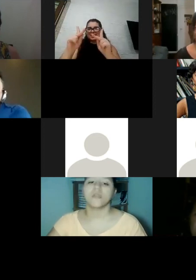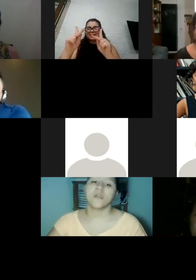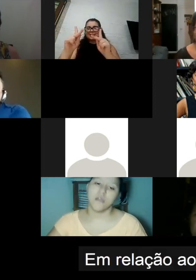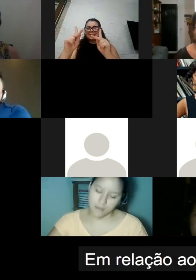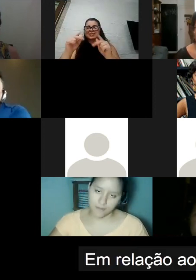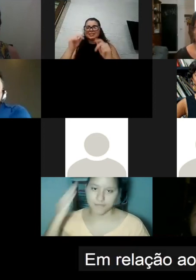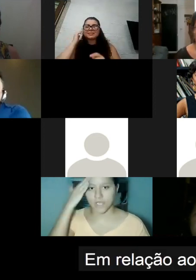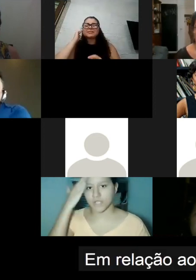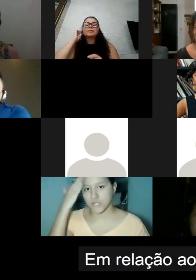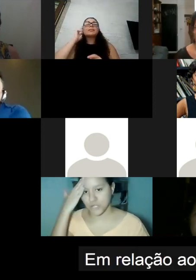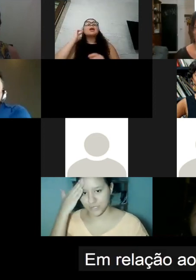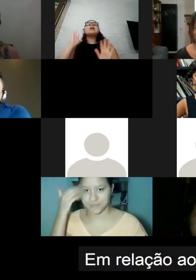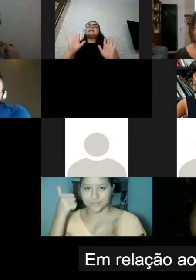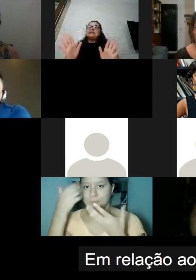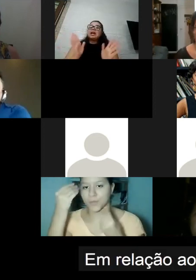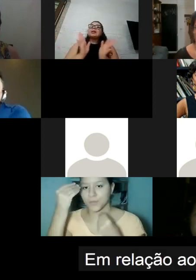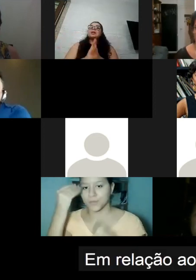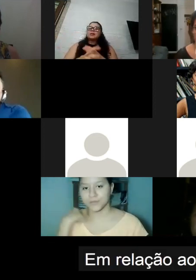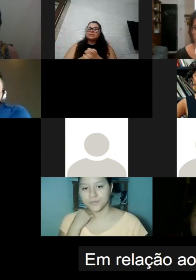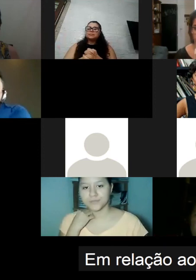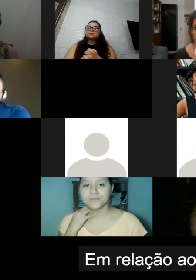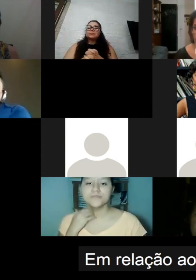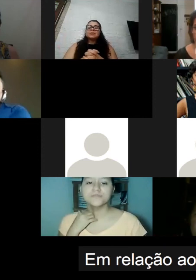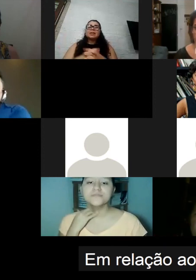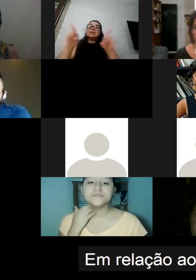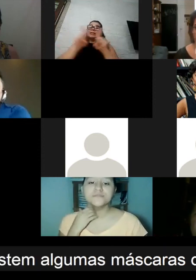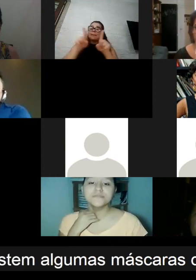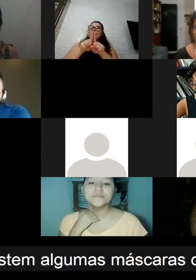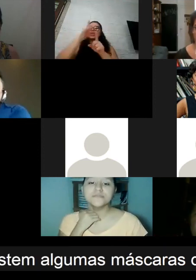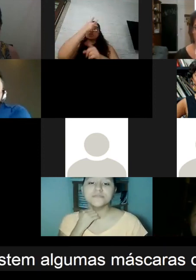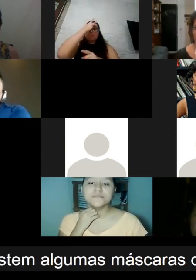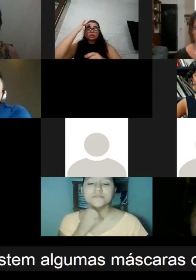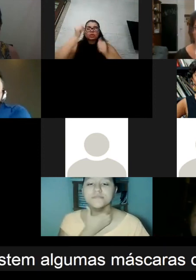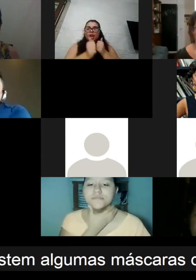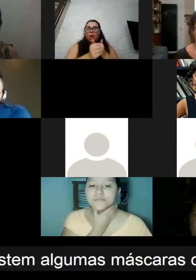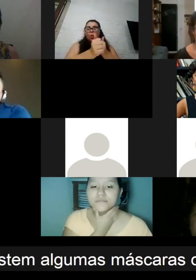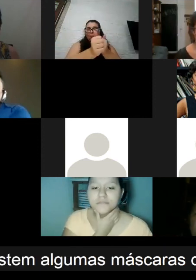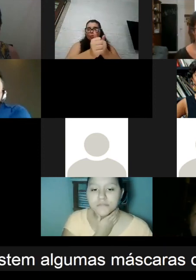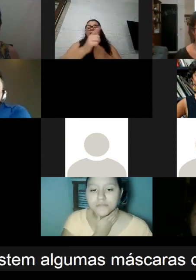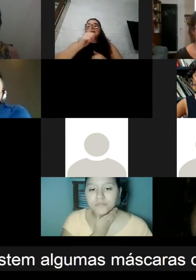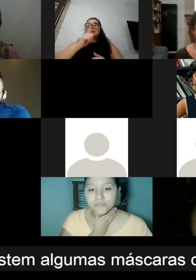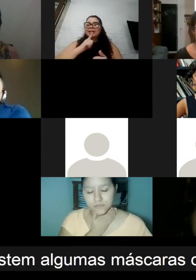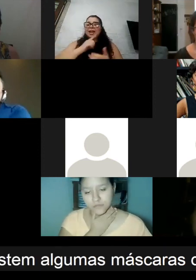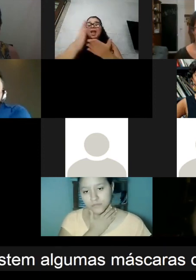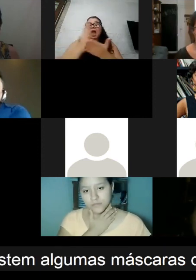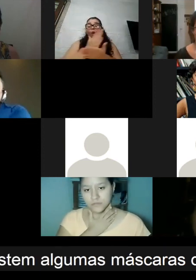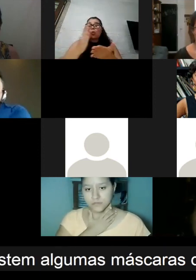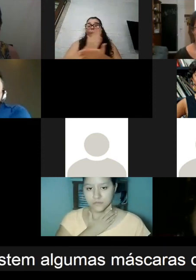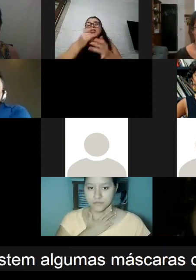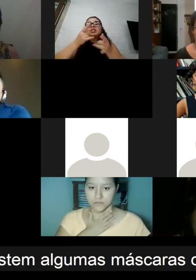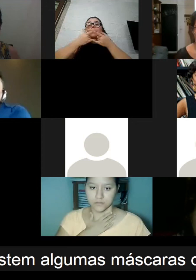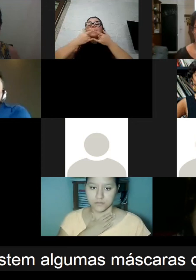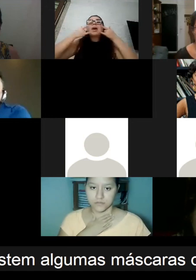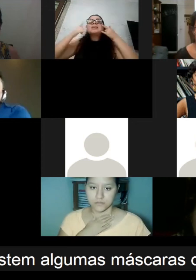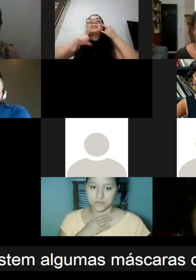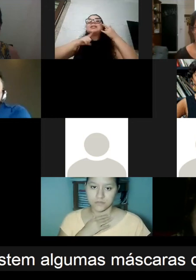em relação aos acompanhantes existem algumas máscaras que tem